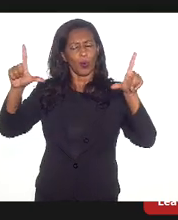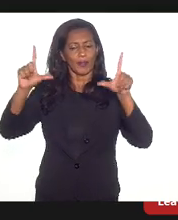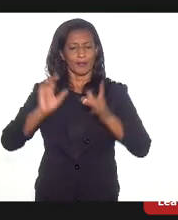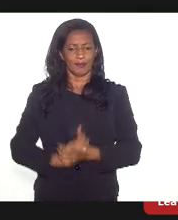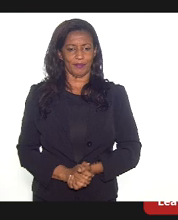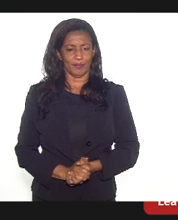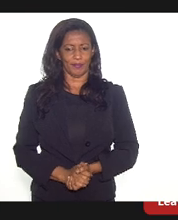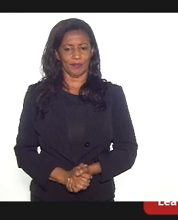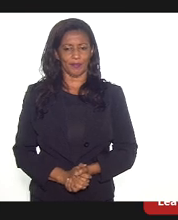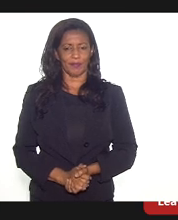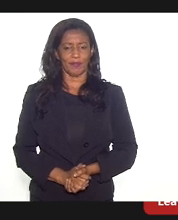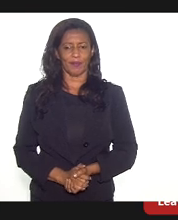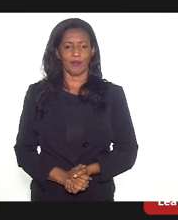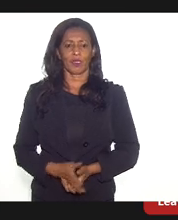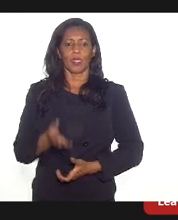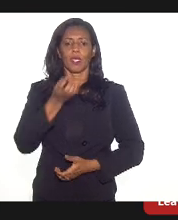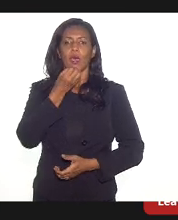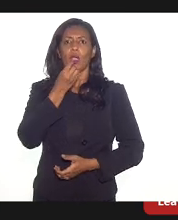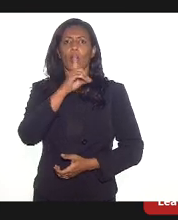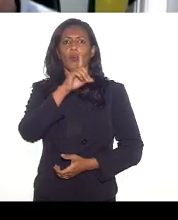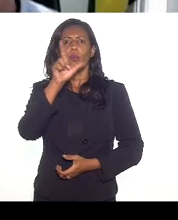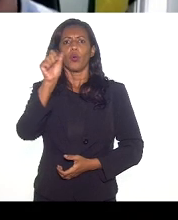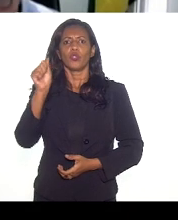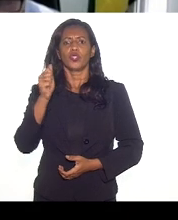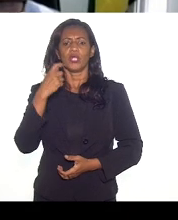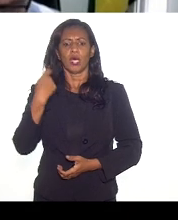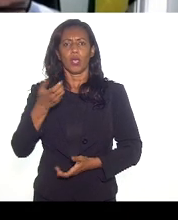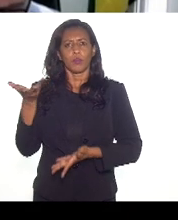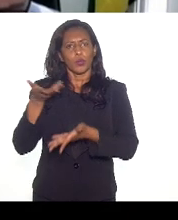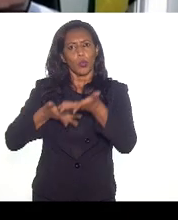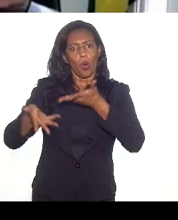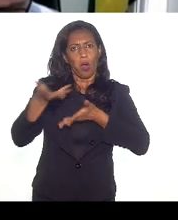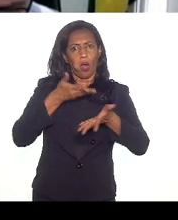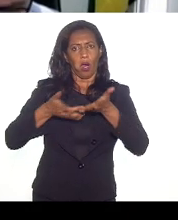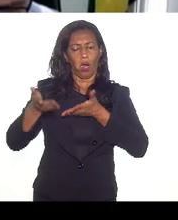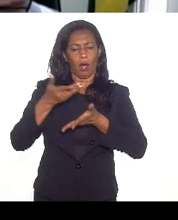Bom dia, gente. Eu preciso de autorização para compartilhar o material.